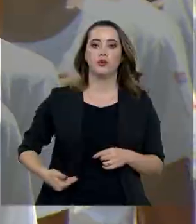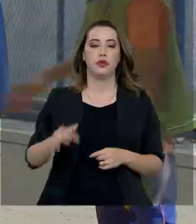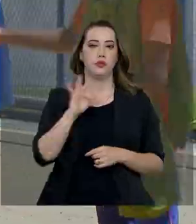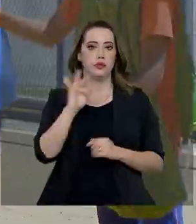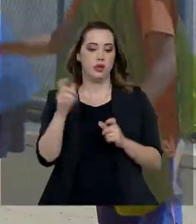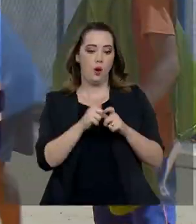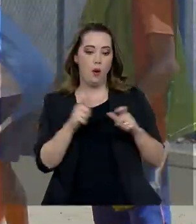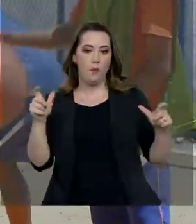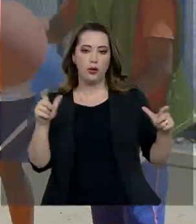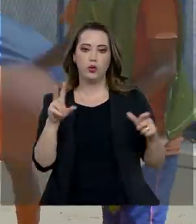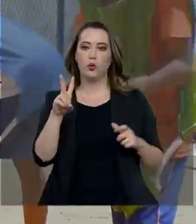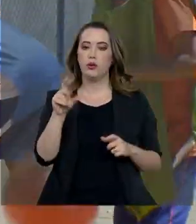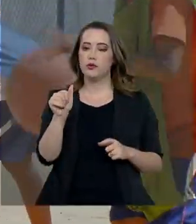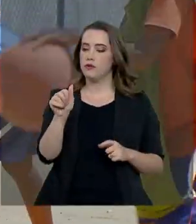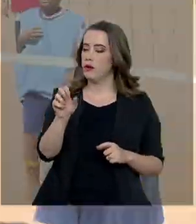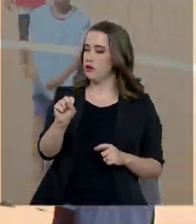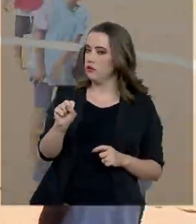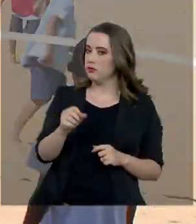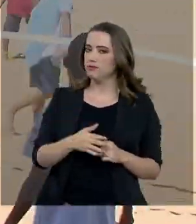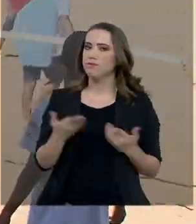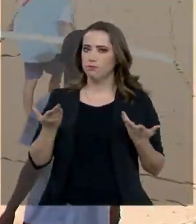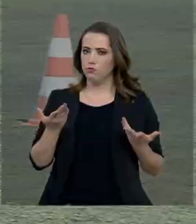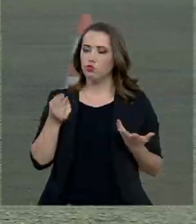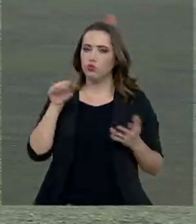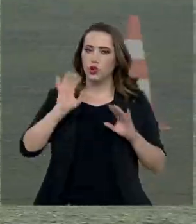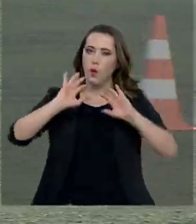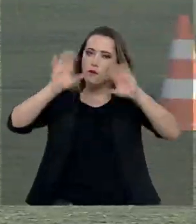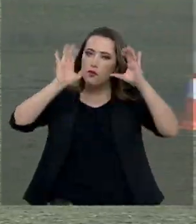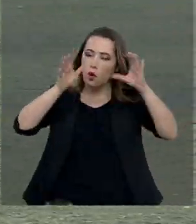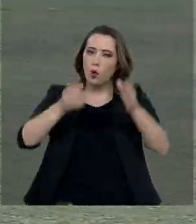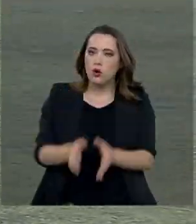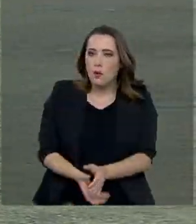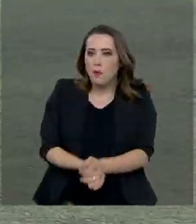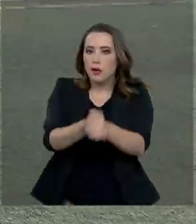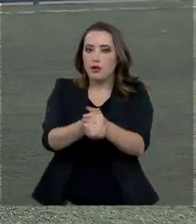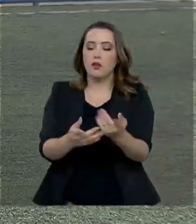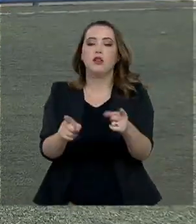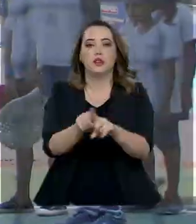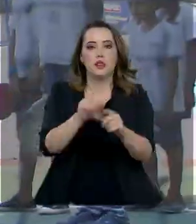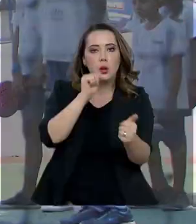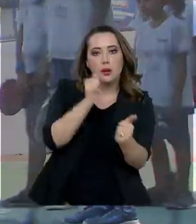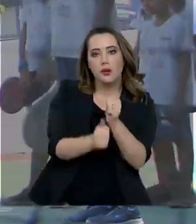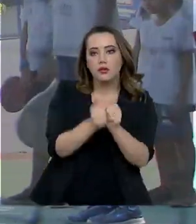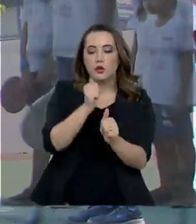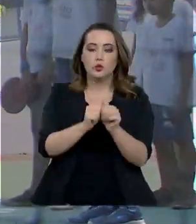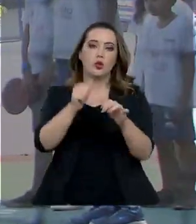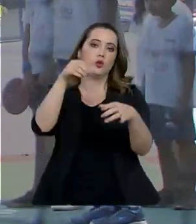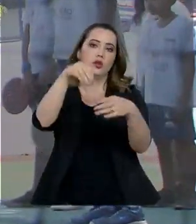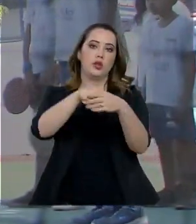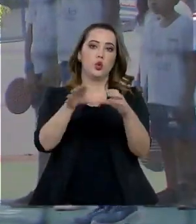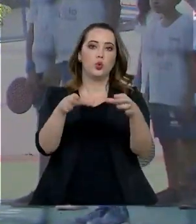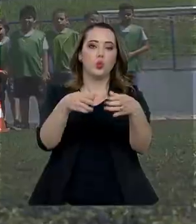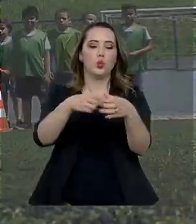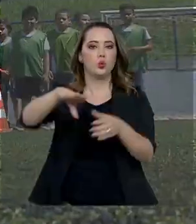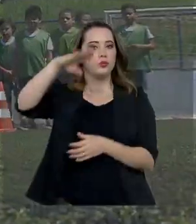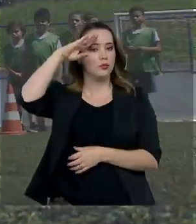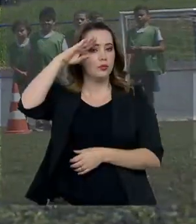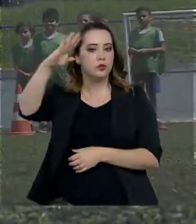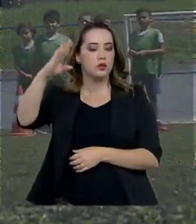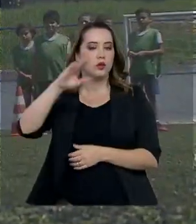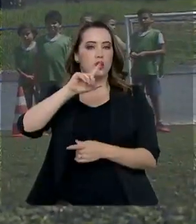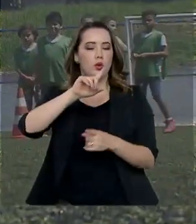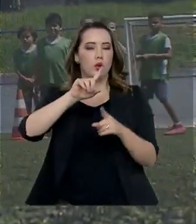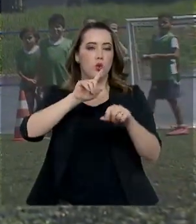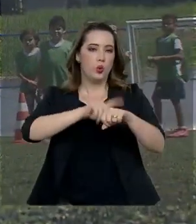federal. As aulas de basquete, vôlei, futebol são realizadas dentro de organizações militares no